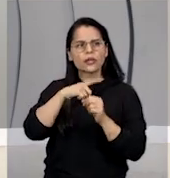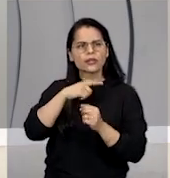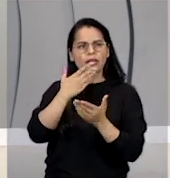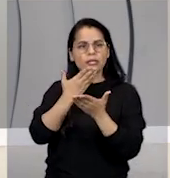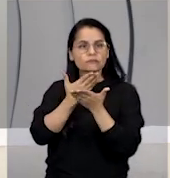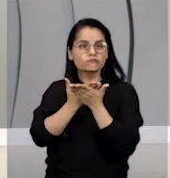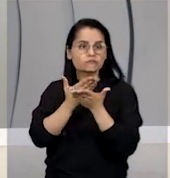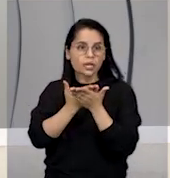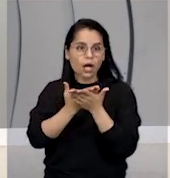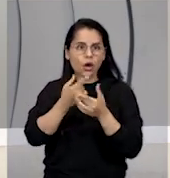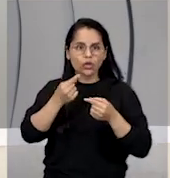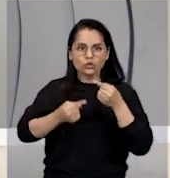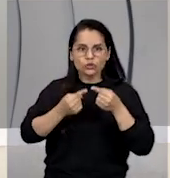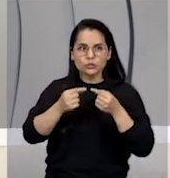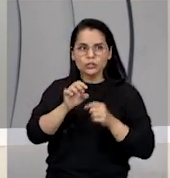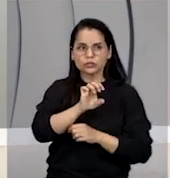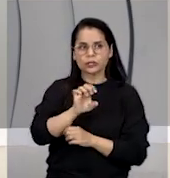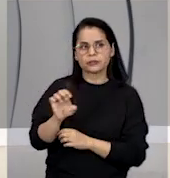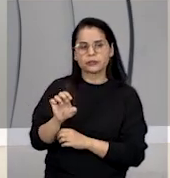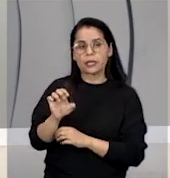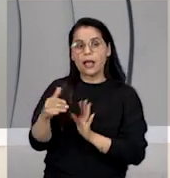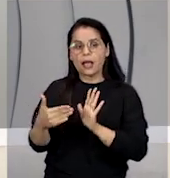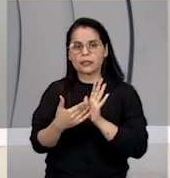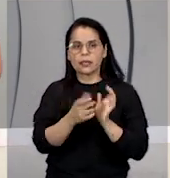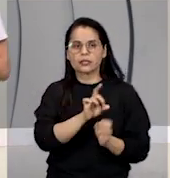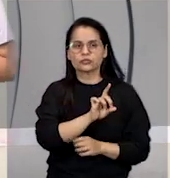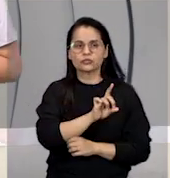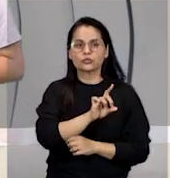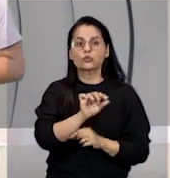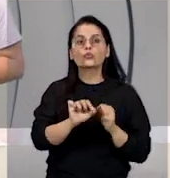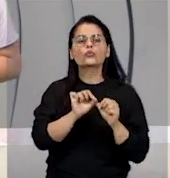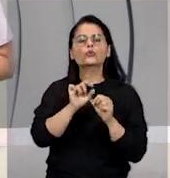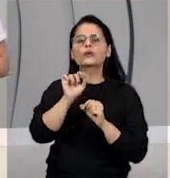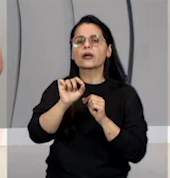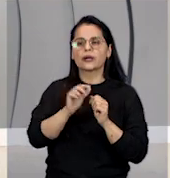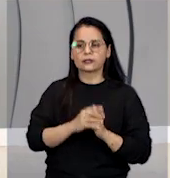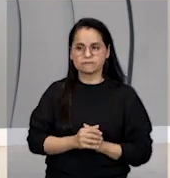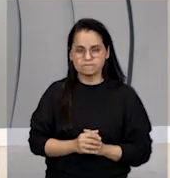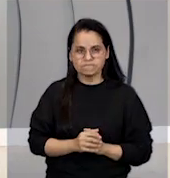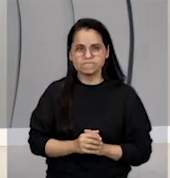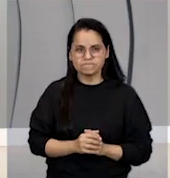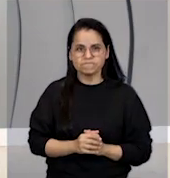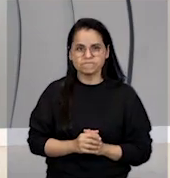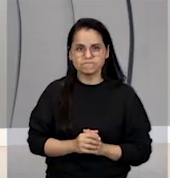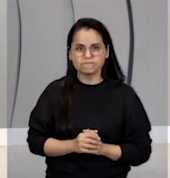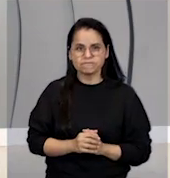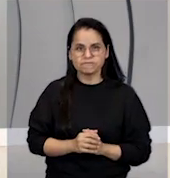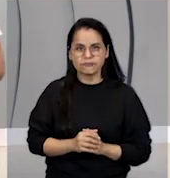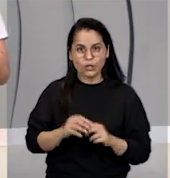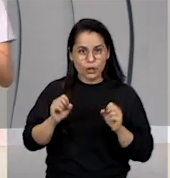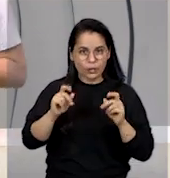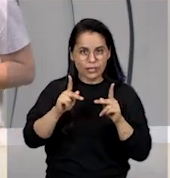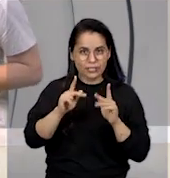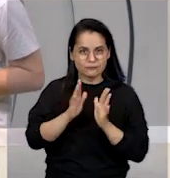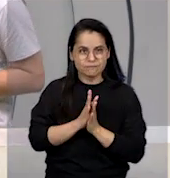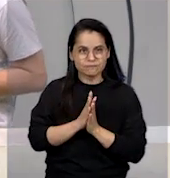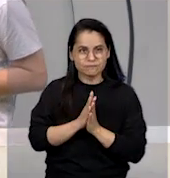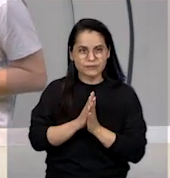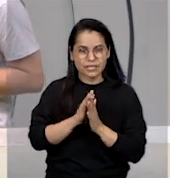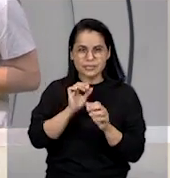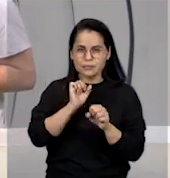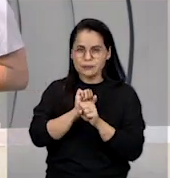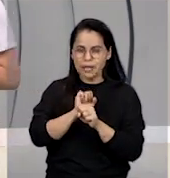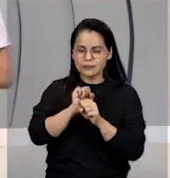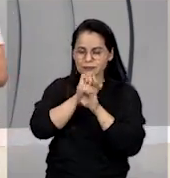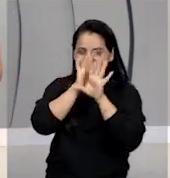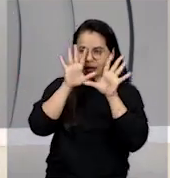política da esquerda à direita. O que que vem a ser isso daí? Tá legal? Espero que tenha